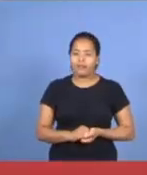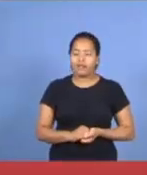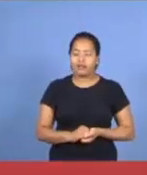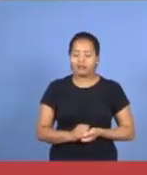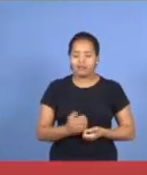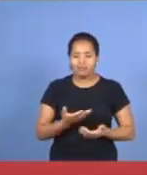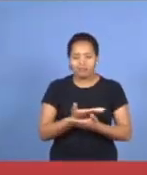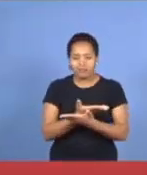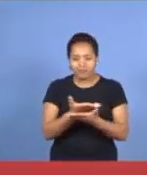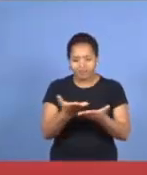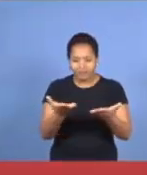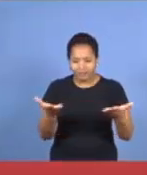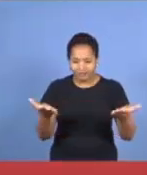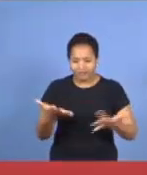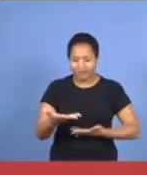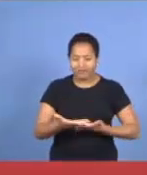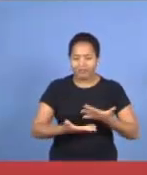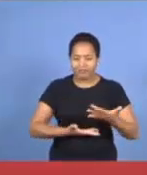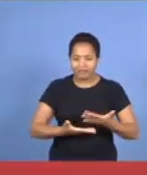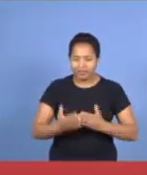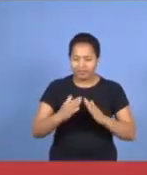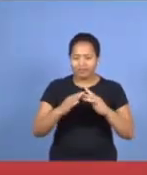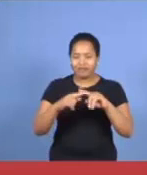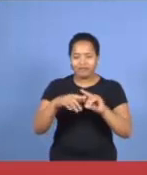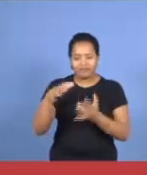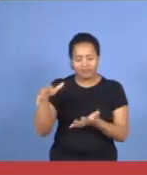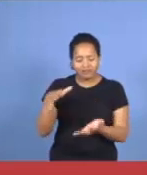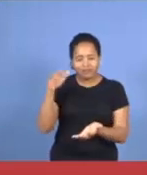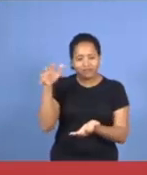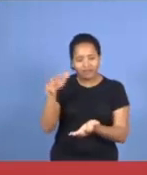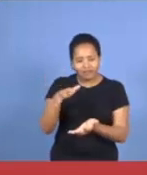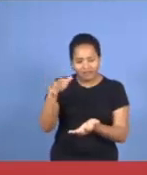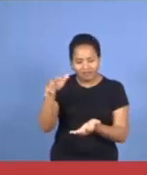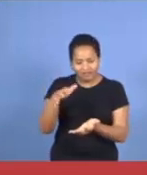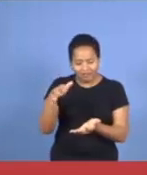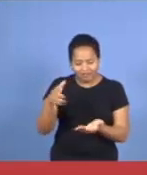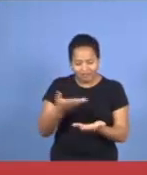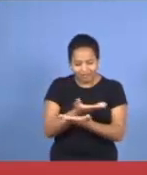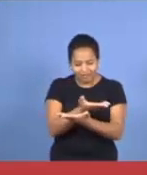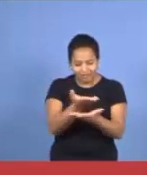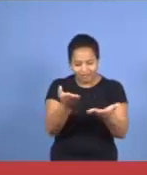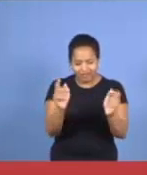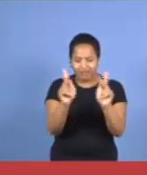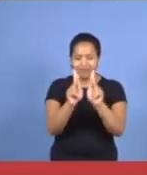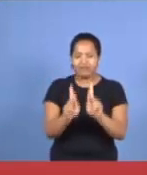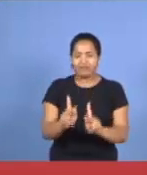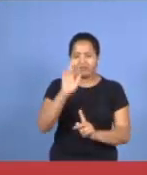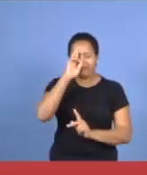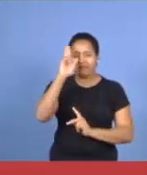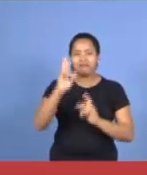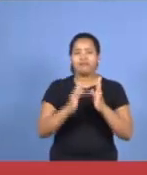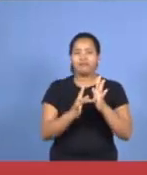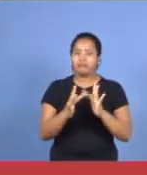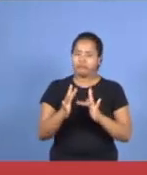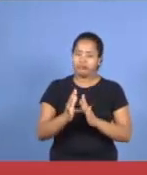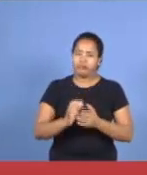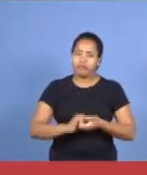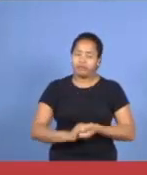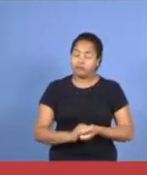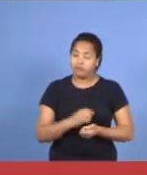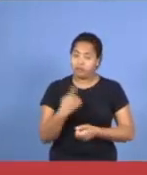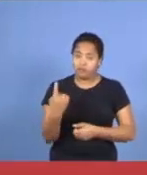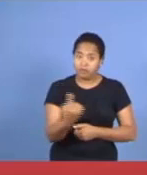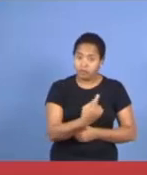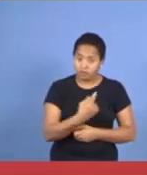Nós cumprimentamos os irmãos que estão nas igrejas recebendo esta transmissão com a paz do Senhor Jesus. Nós estamos aqui